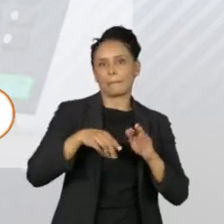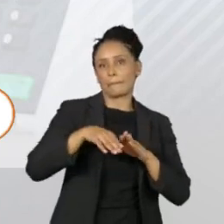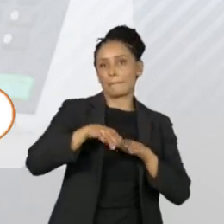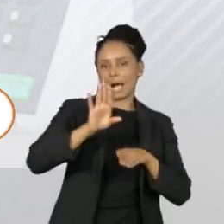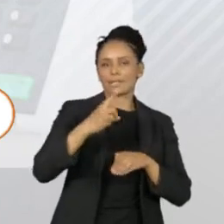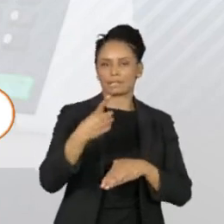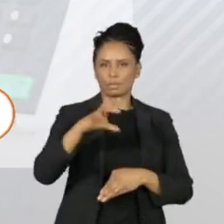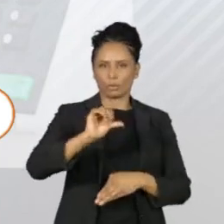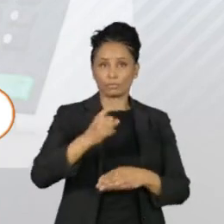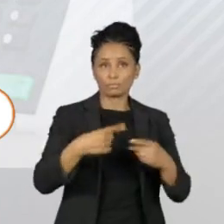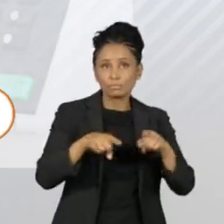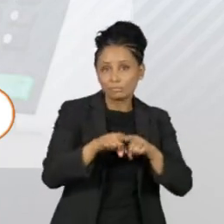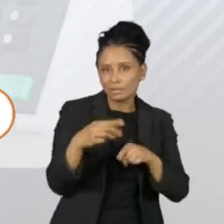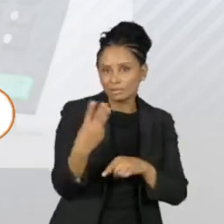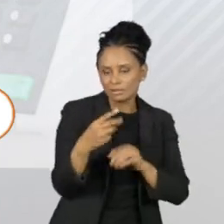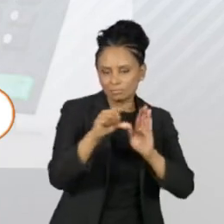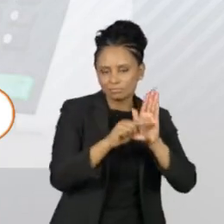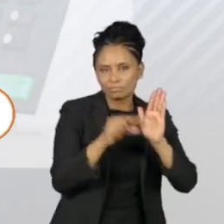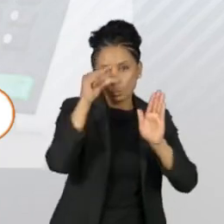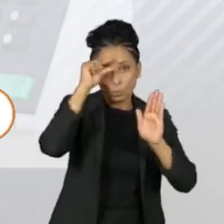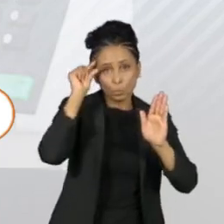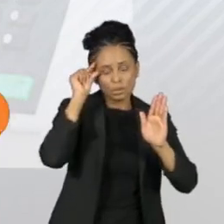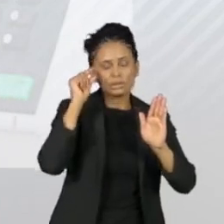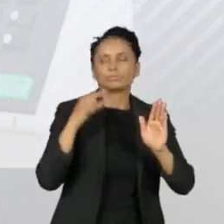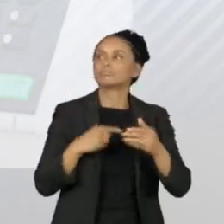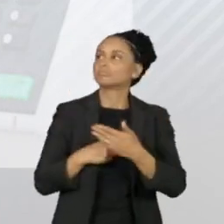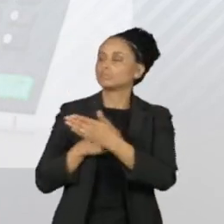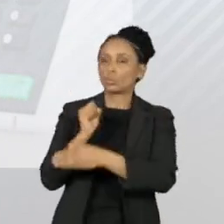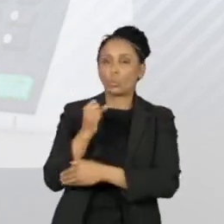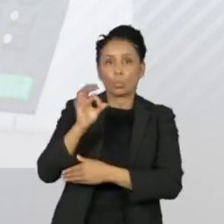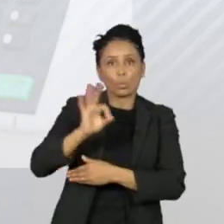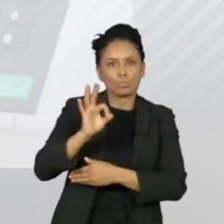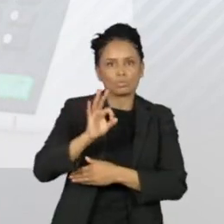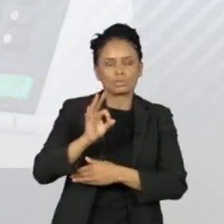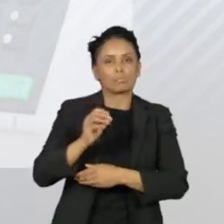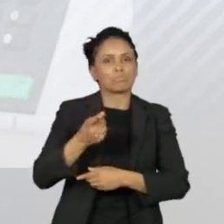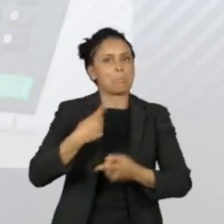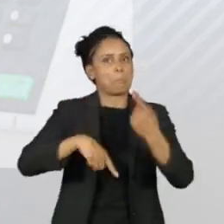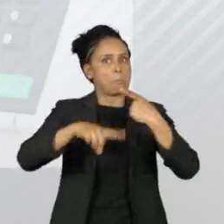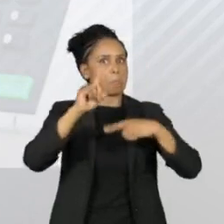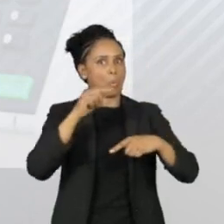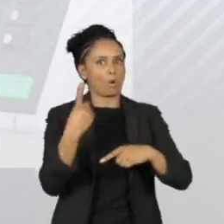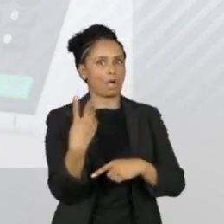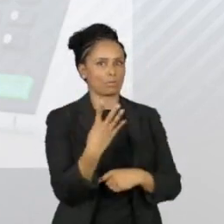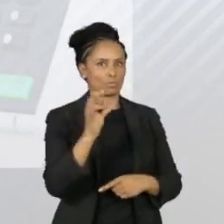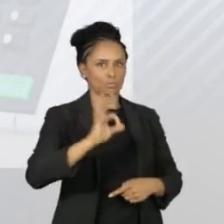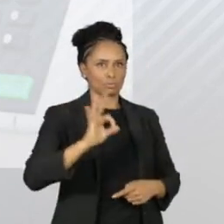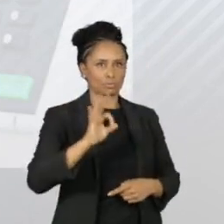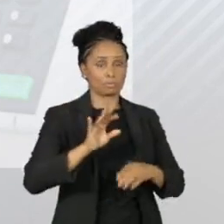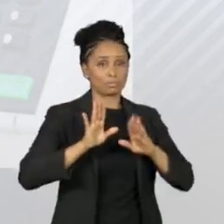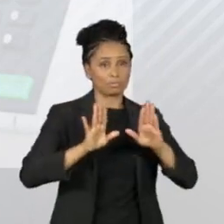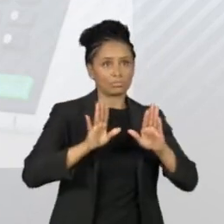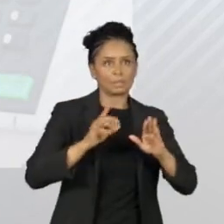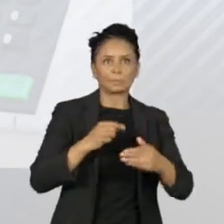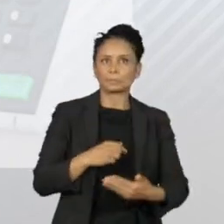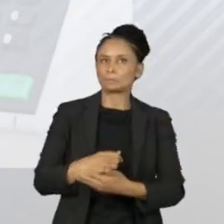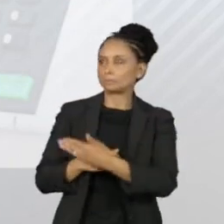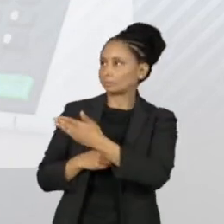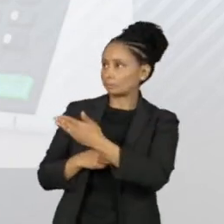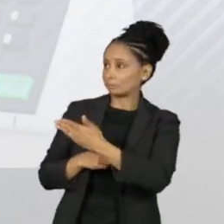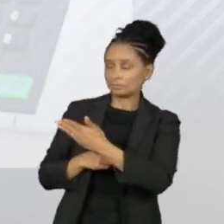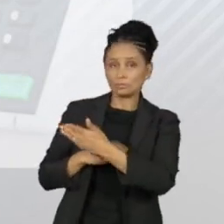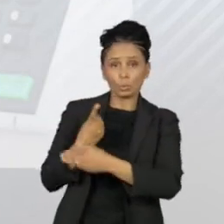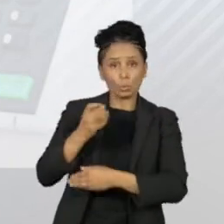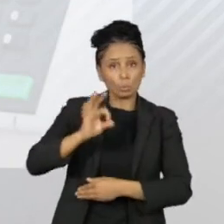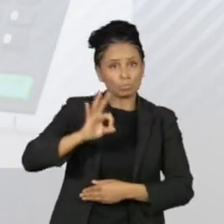Rodrigo Garcia, do PSDB, vinha com 8% e teve uma evolução para 14. Vinícius Poit, do Novo, manteve